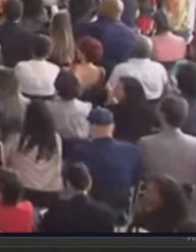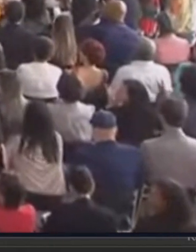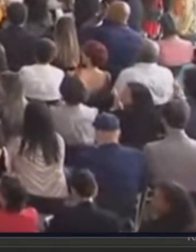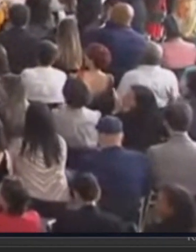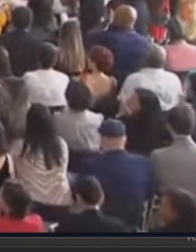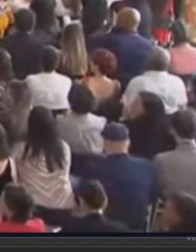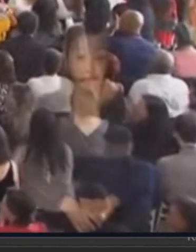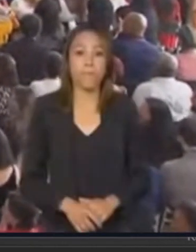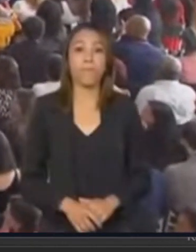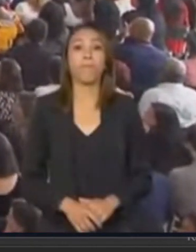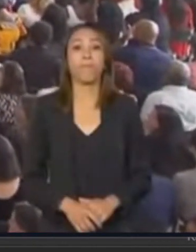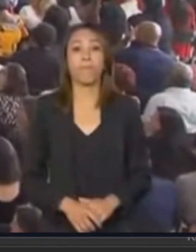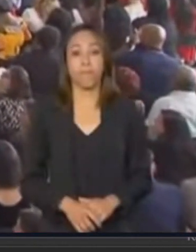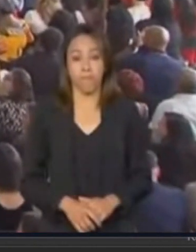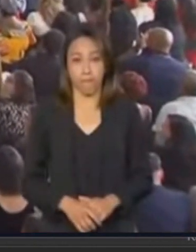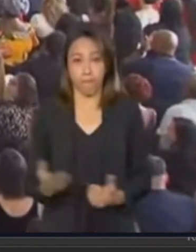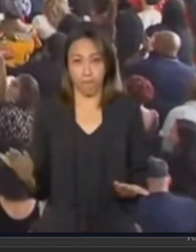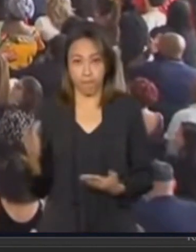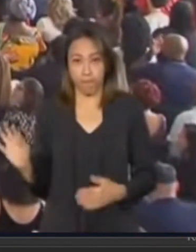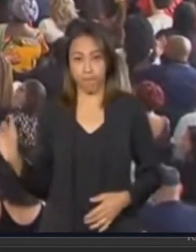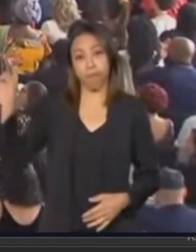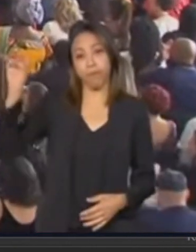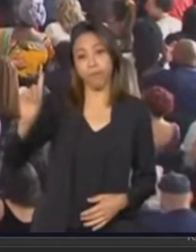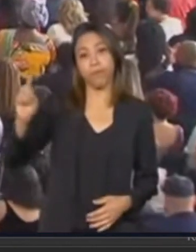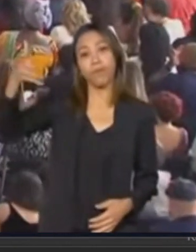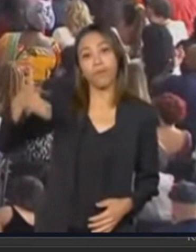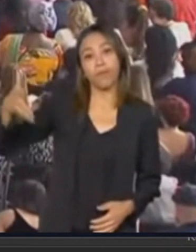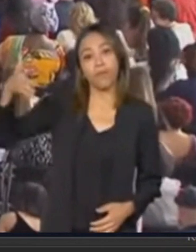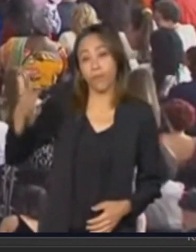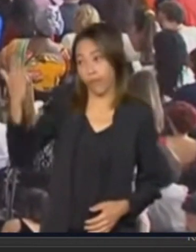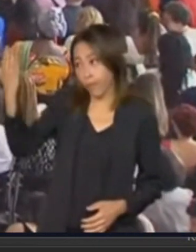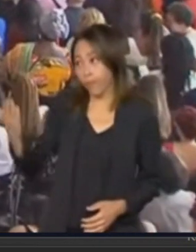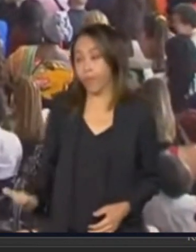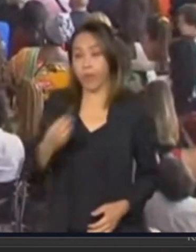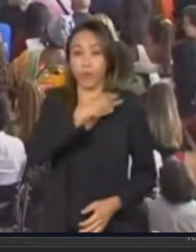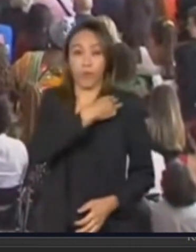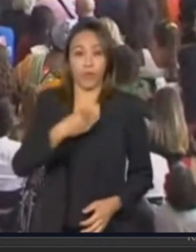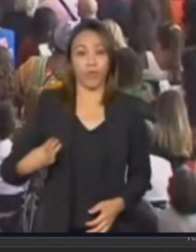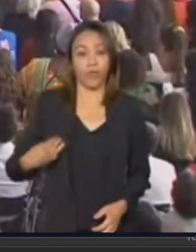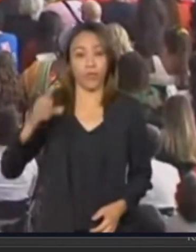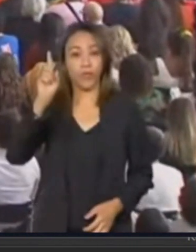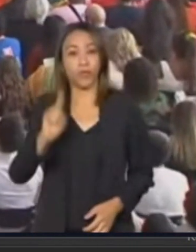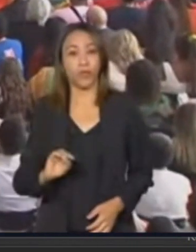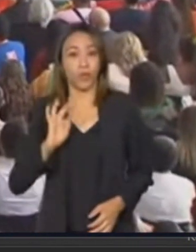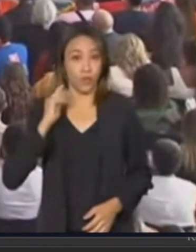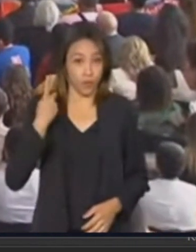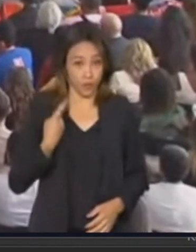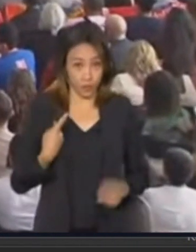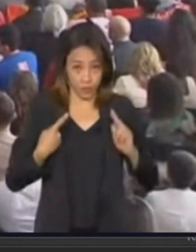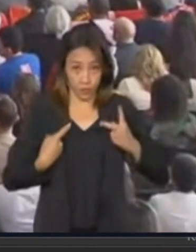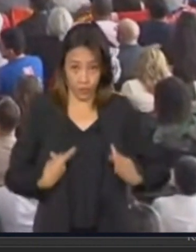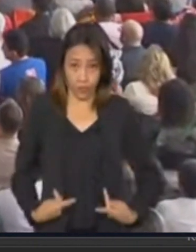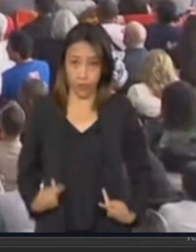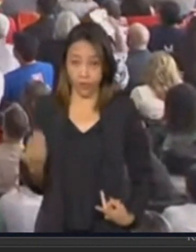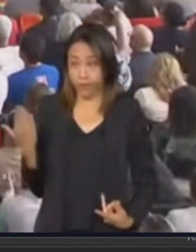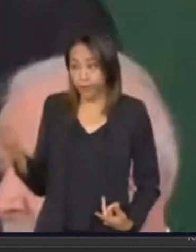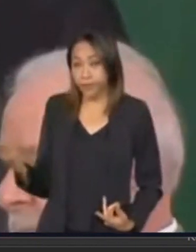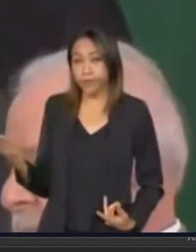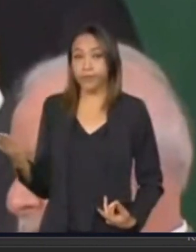Com a palavra, o ministro de Estado dos Direitos Humanos e da Cidadania, Silvio Almeida.